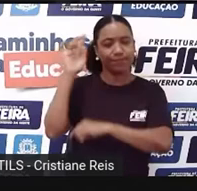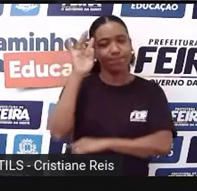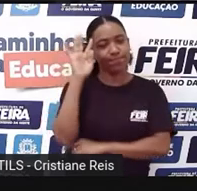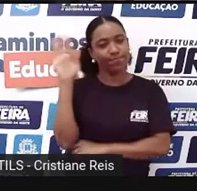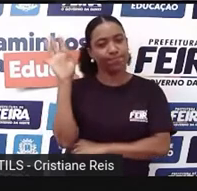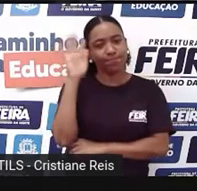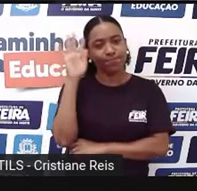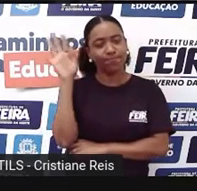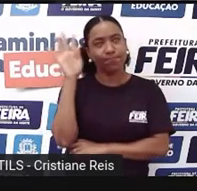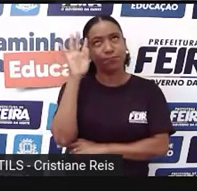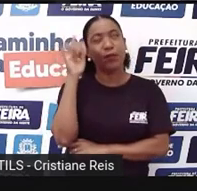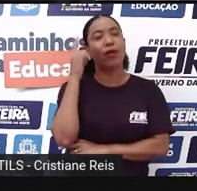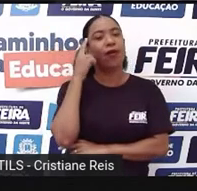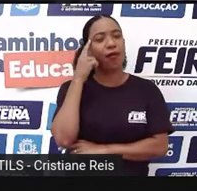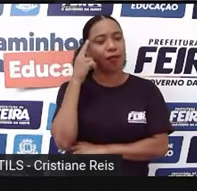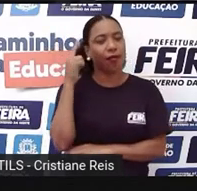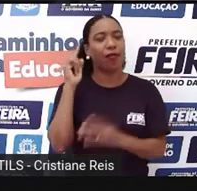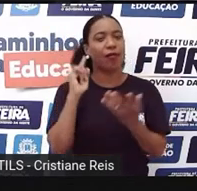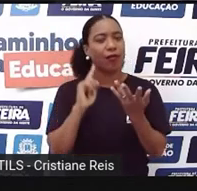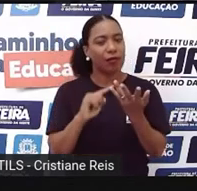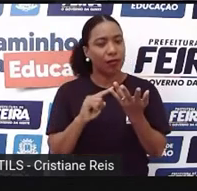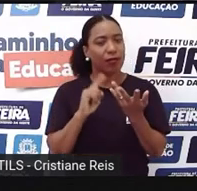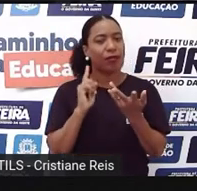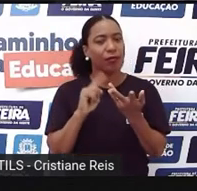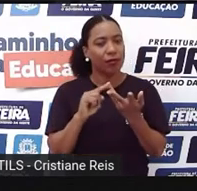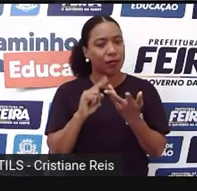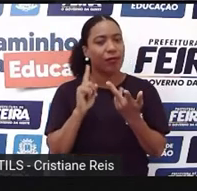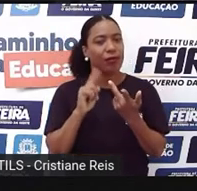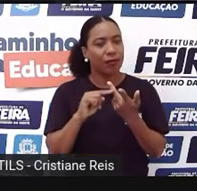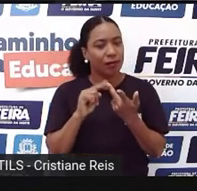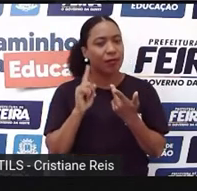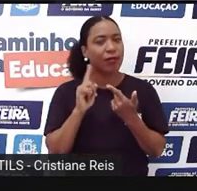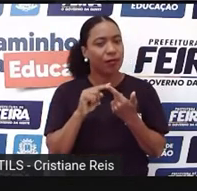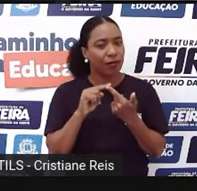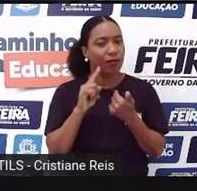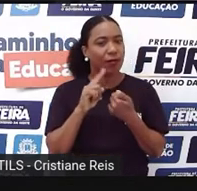Tentando lembrar o que nós aprendemos na aula anterior.